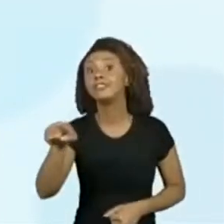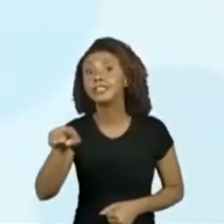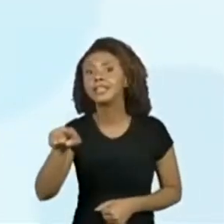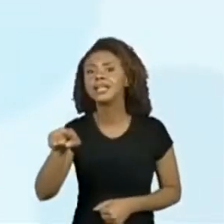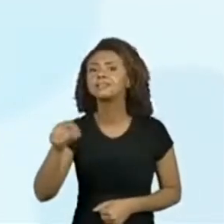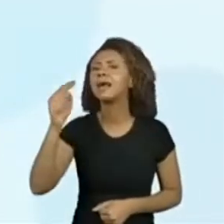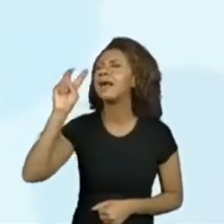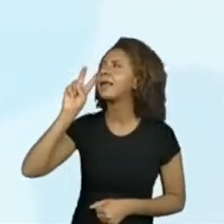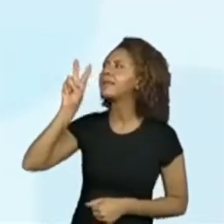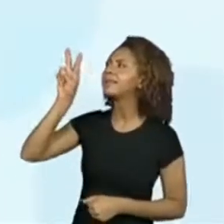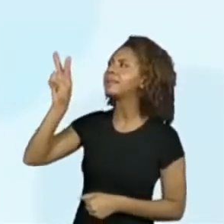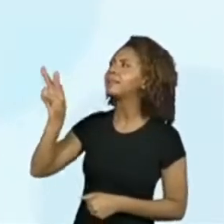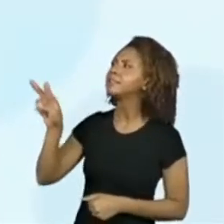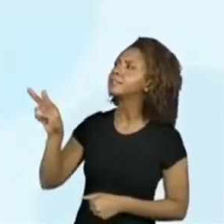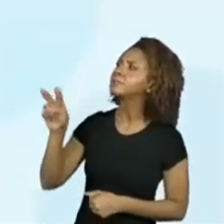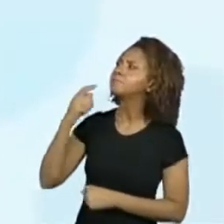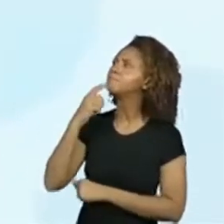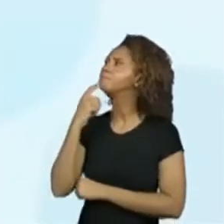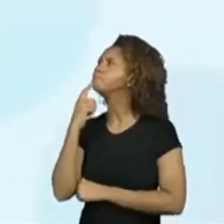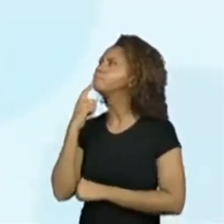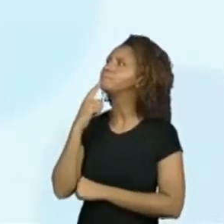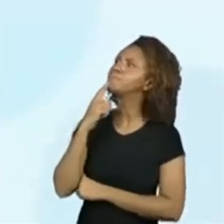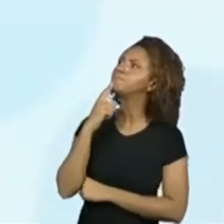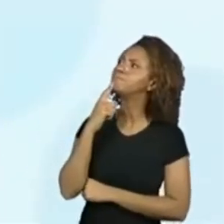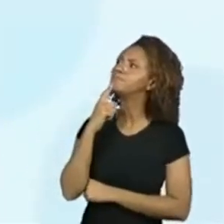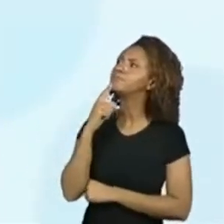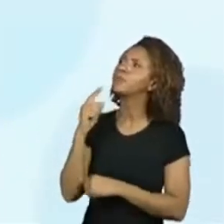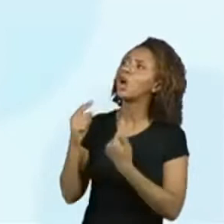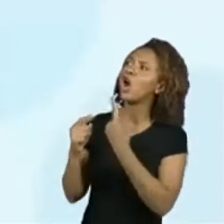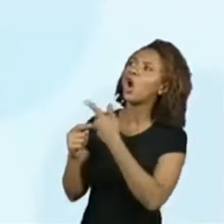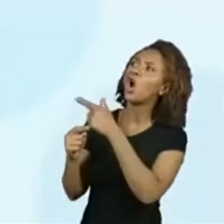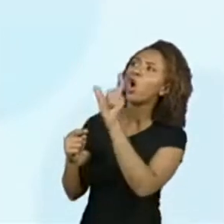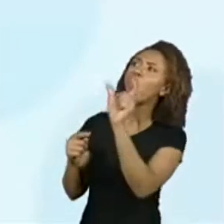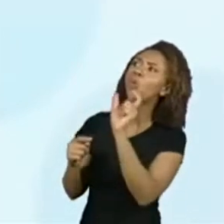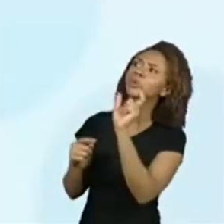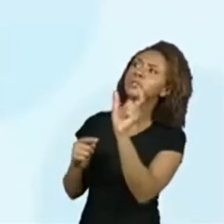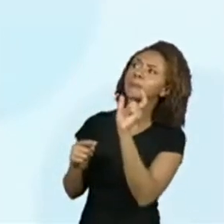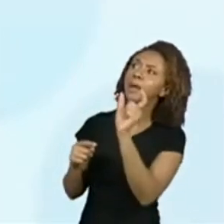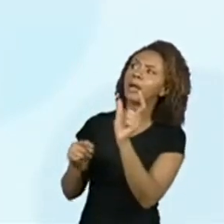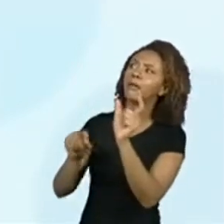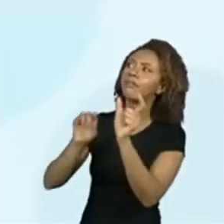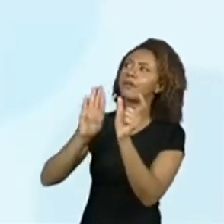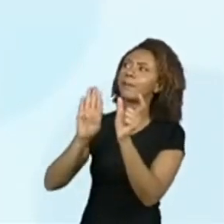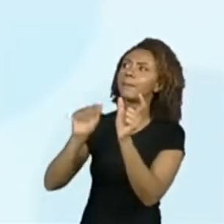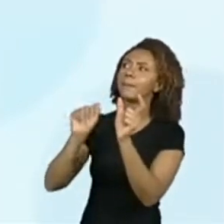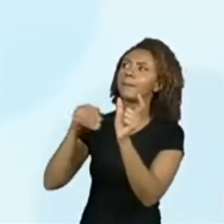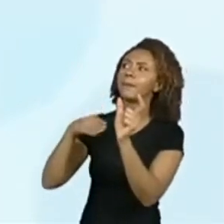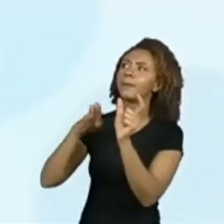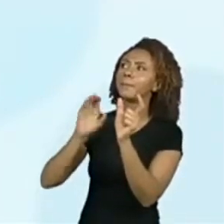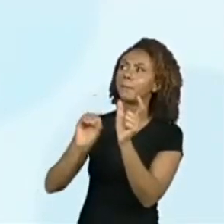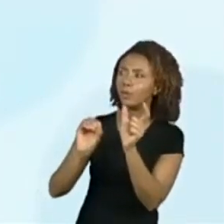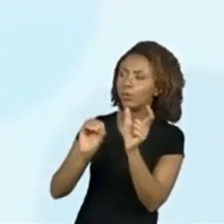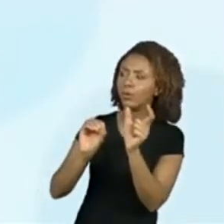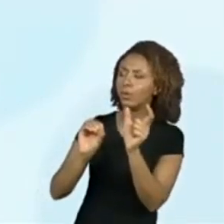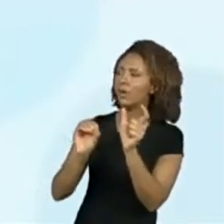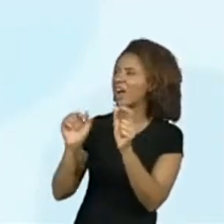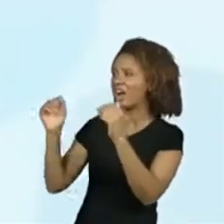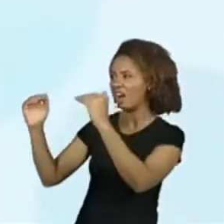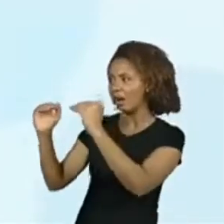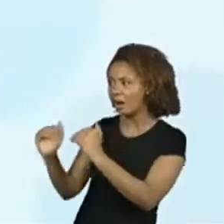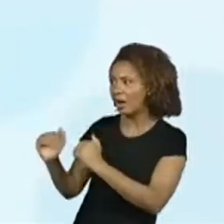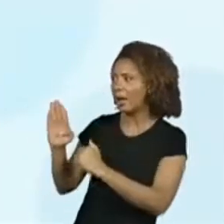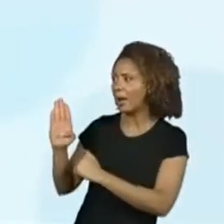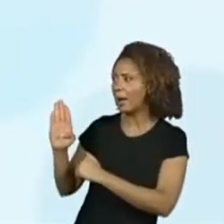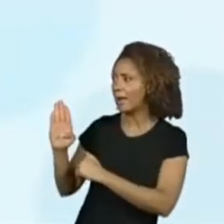Lê aí, se vocês conseguem. Na outra palavrinha, porque a professora Kelly já falou que aquela ali de baixo não é. Lê aí